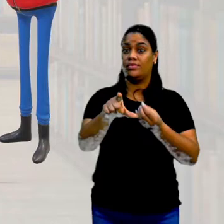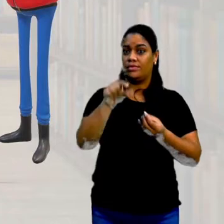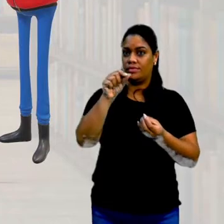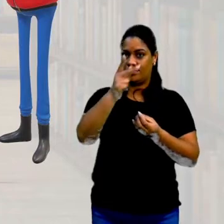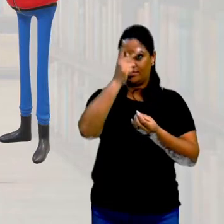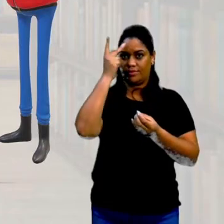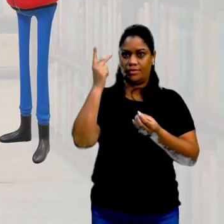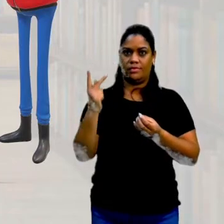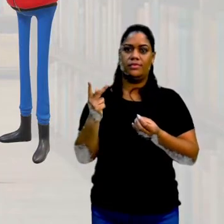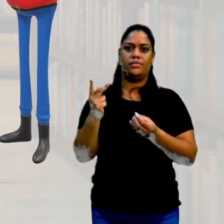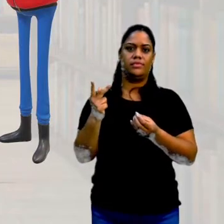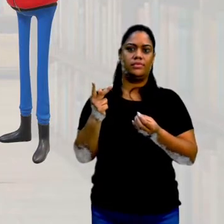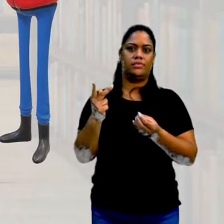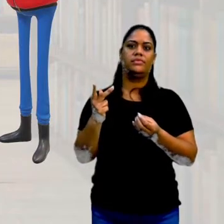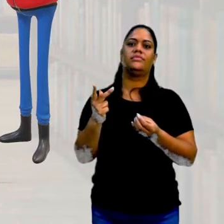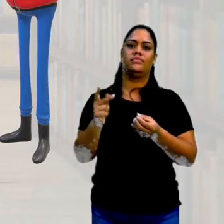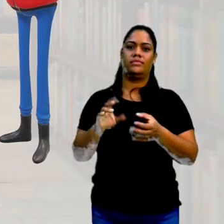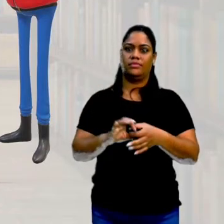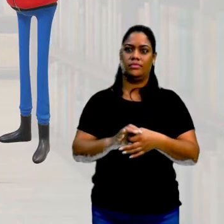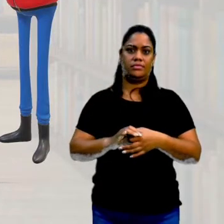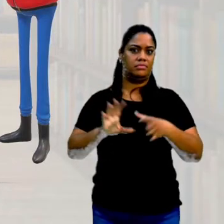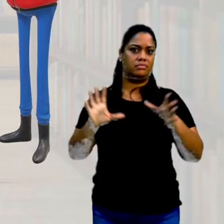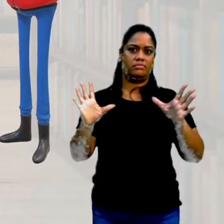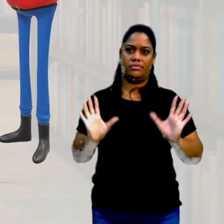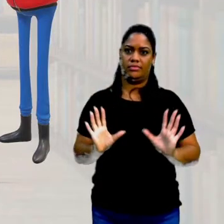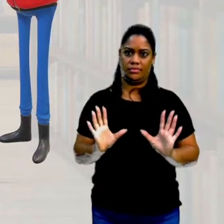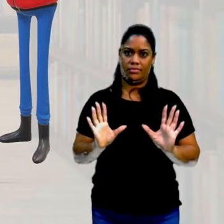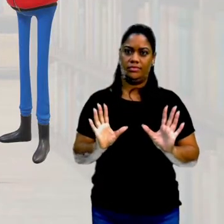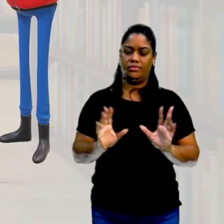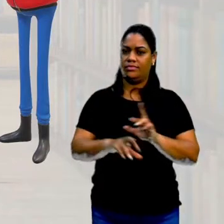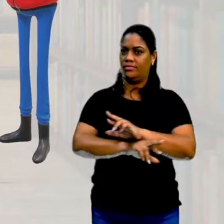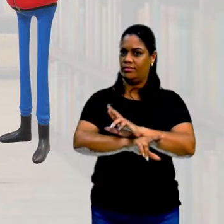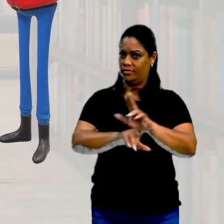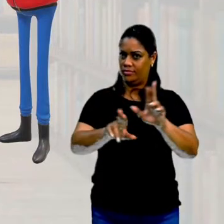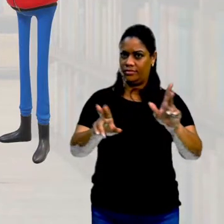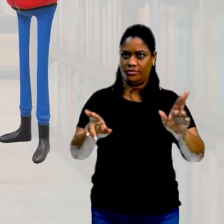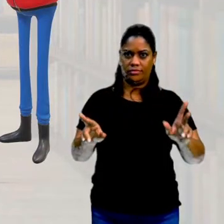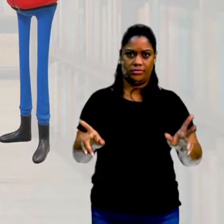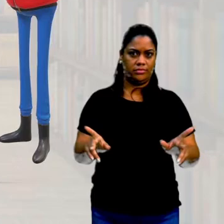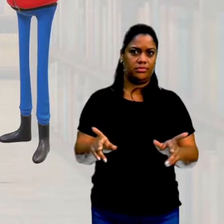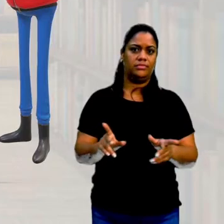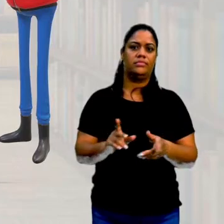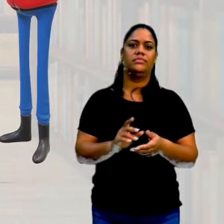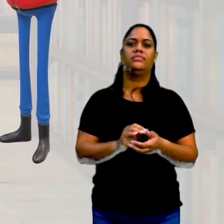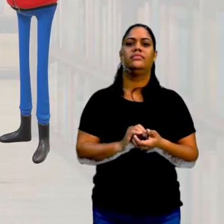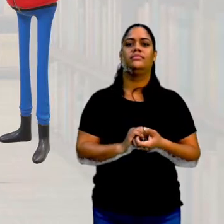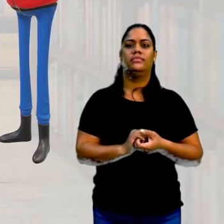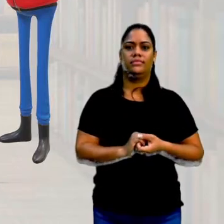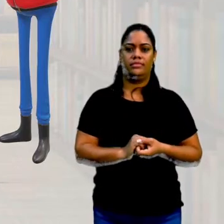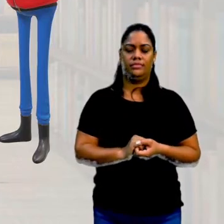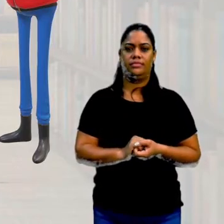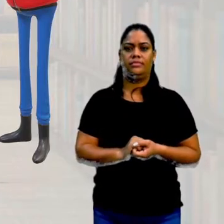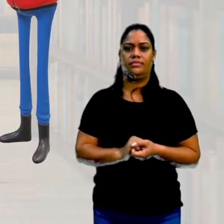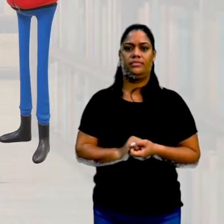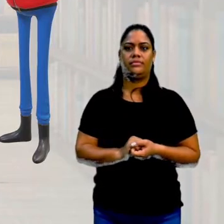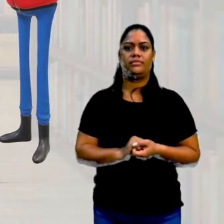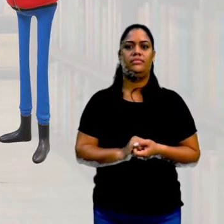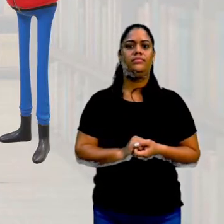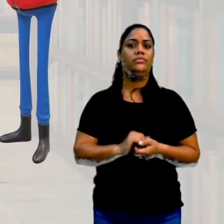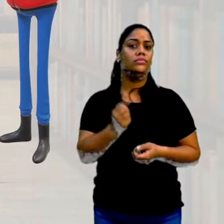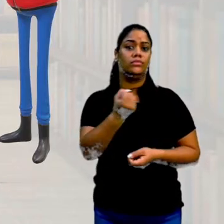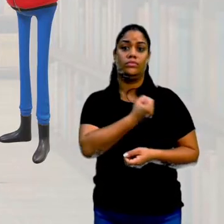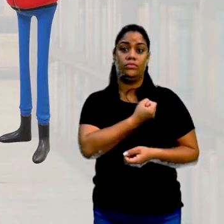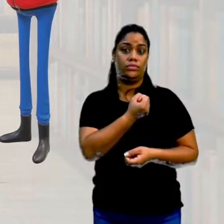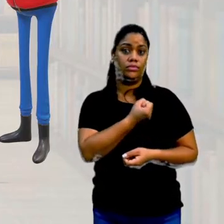pessoas aqui, vai ser muito variada, está bom? Pode colocar num sitezinho para sortear os números,